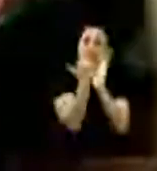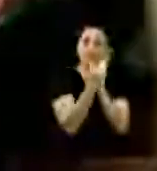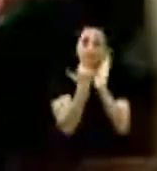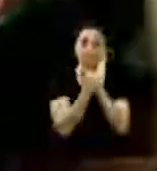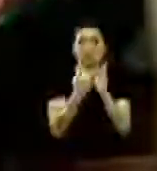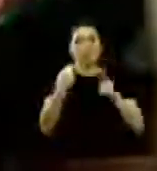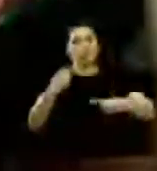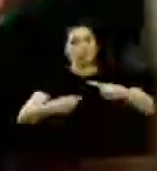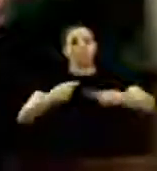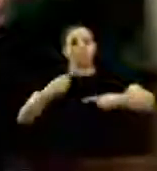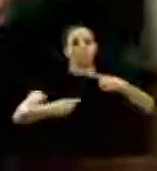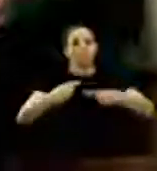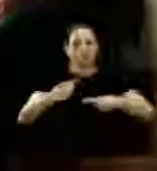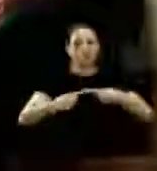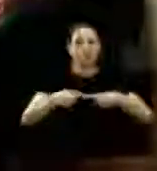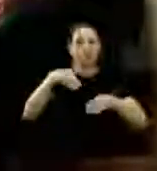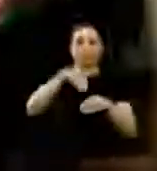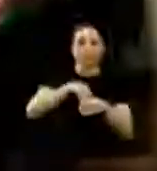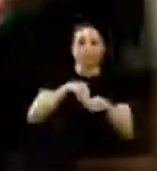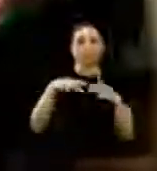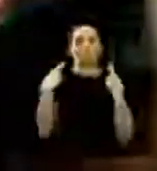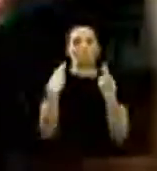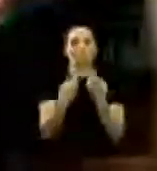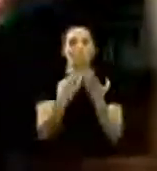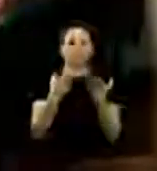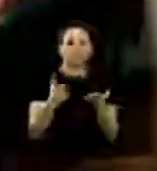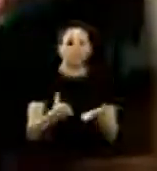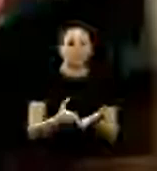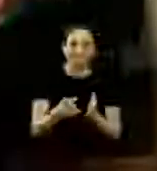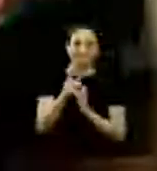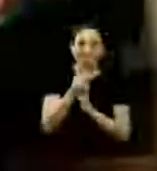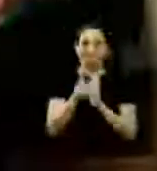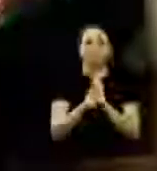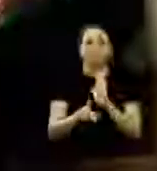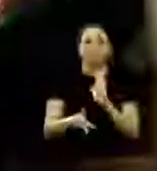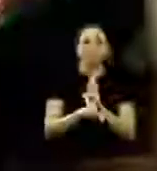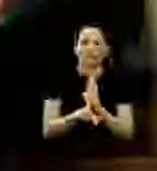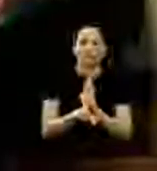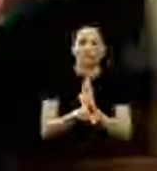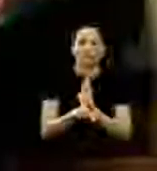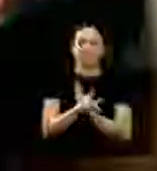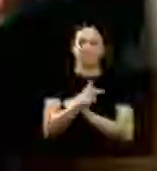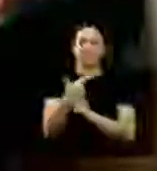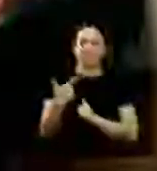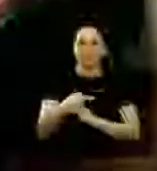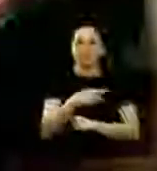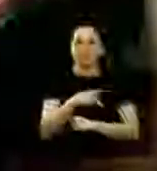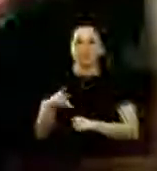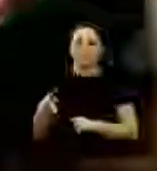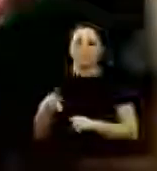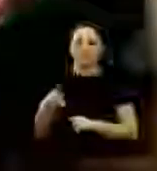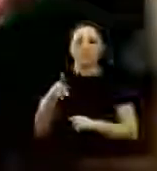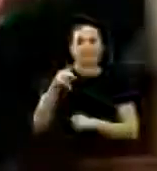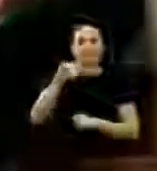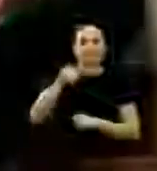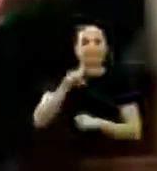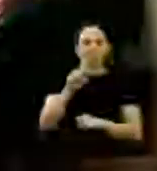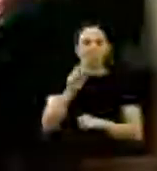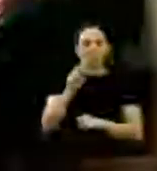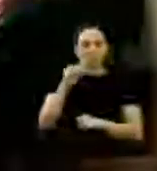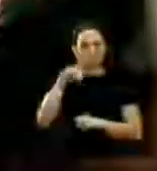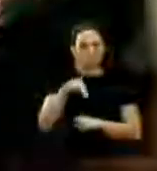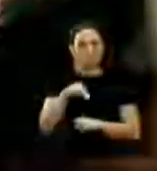serão discutidas e votadas na sessão de hoje. Projeto do vereador e vice-presidente farmacêutico Jefferson Iachuda